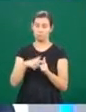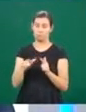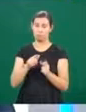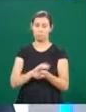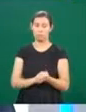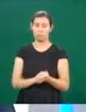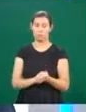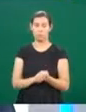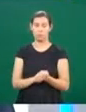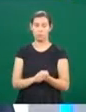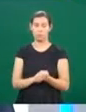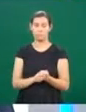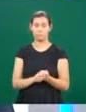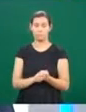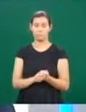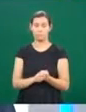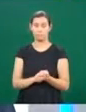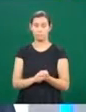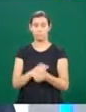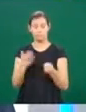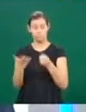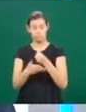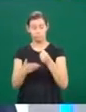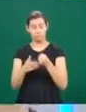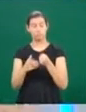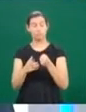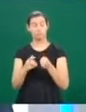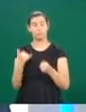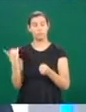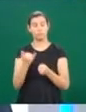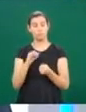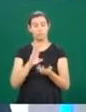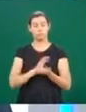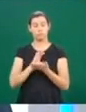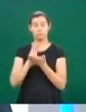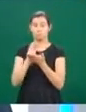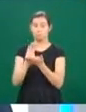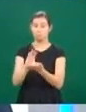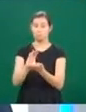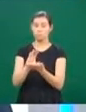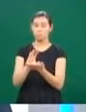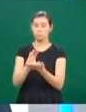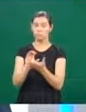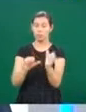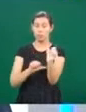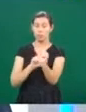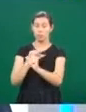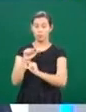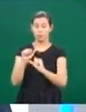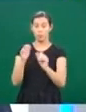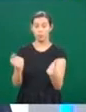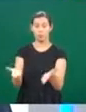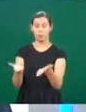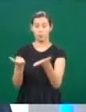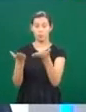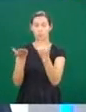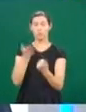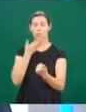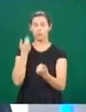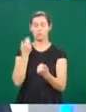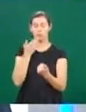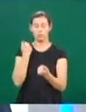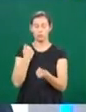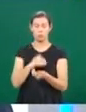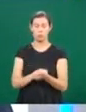é ainda, que eu acredito, o lugar do investimento das nossas gerações futuras. Então é uma forma mesmo de a gente estar